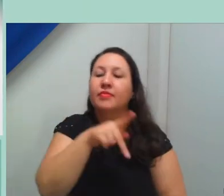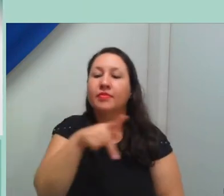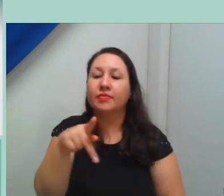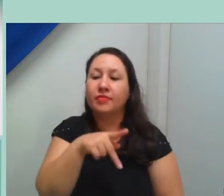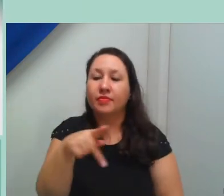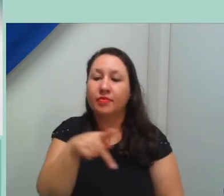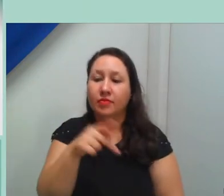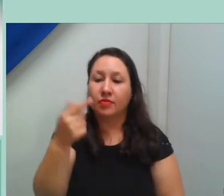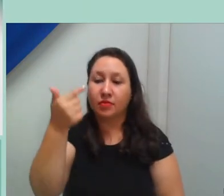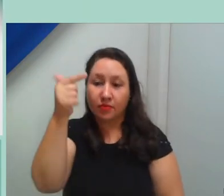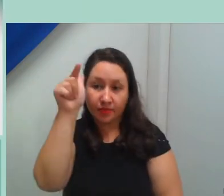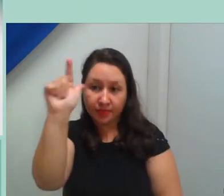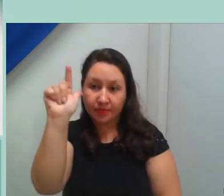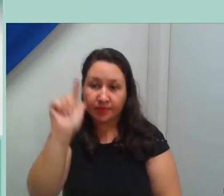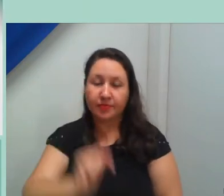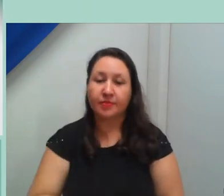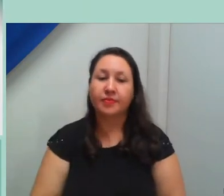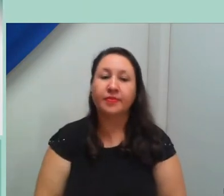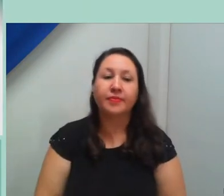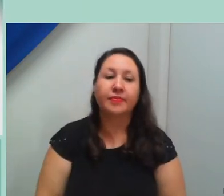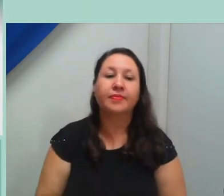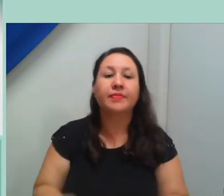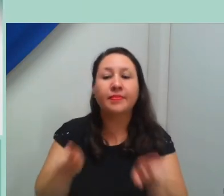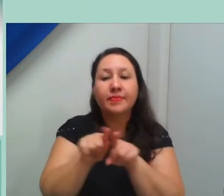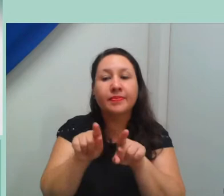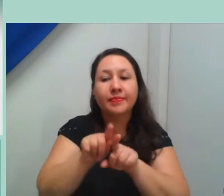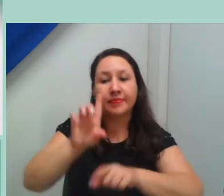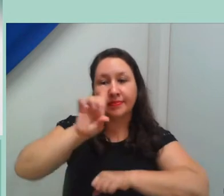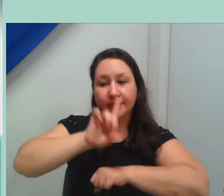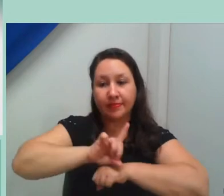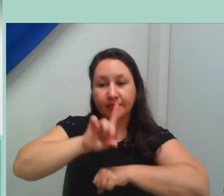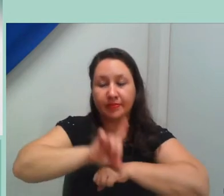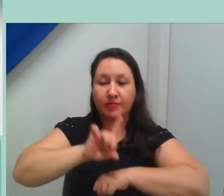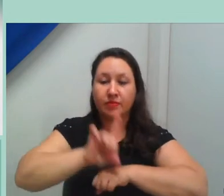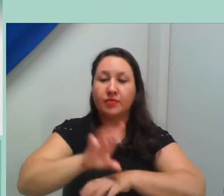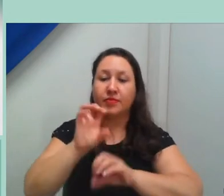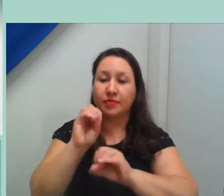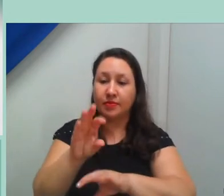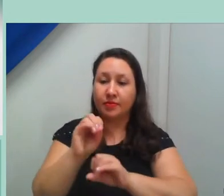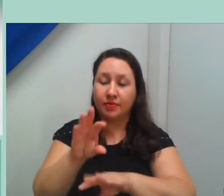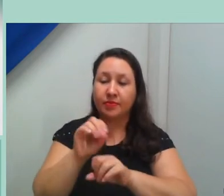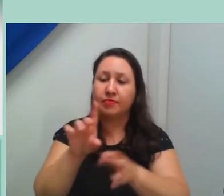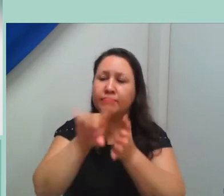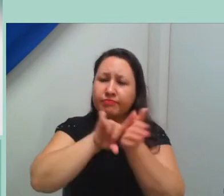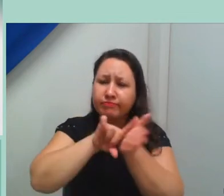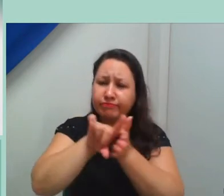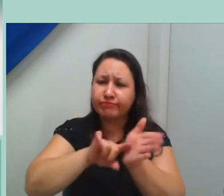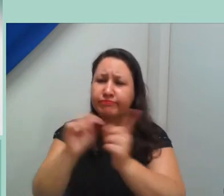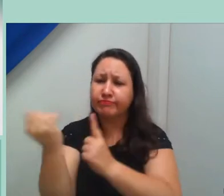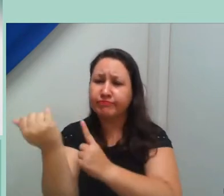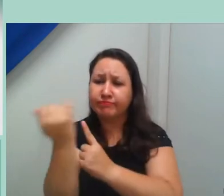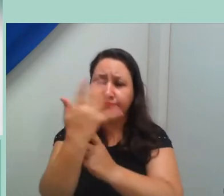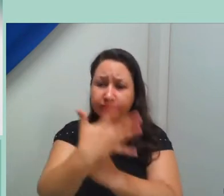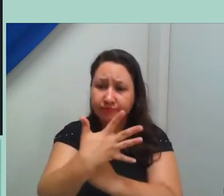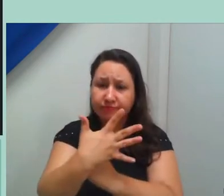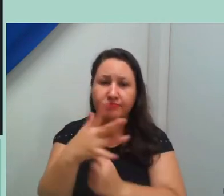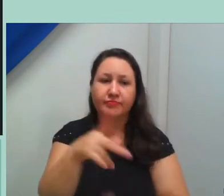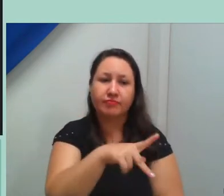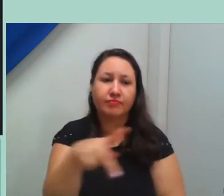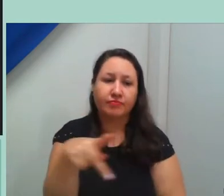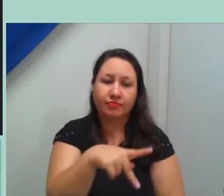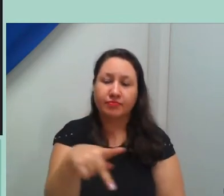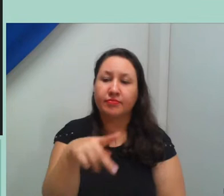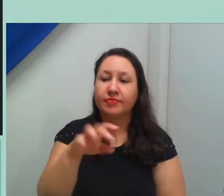Alves Diniz. A diretora de ensino, pesquisa e extensão, professora Elaine Cristina Odissubo Sanches, neste